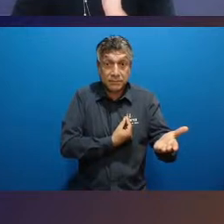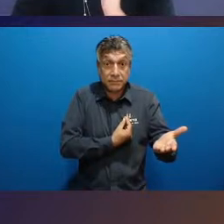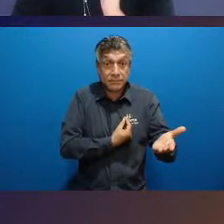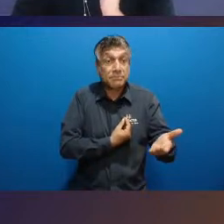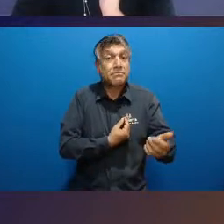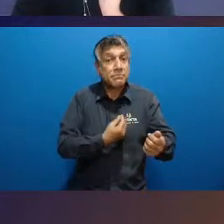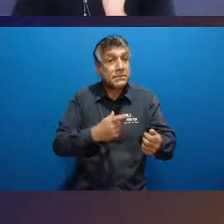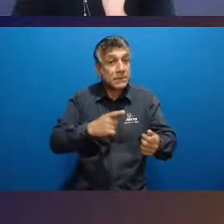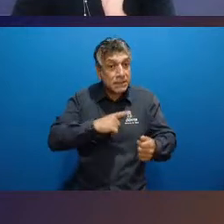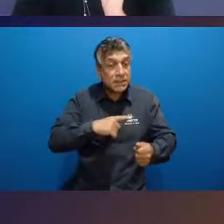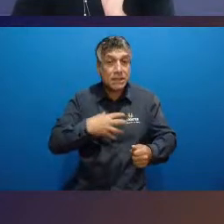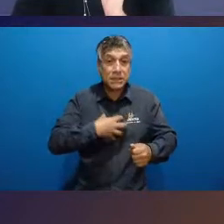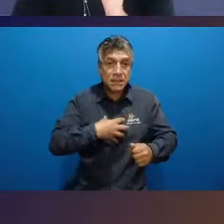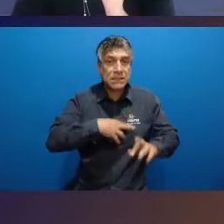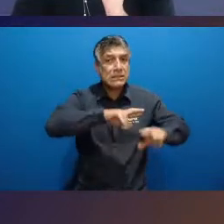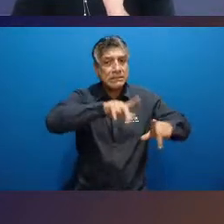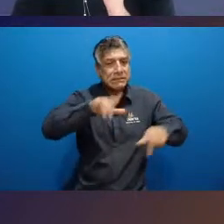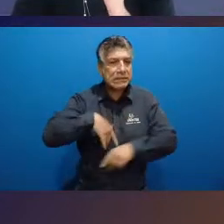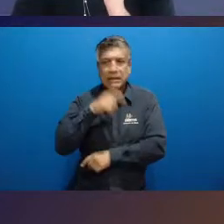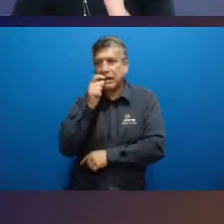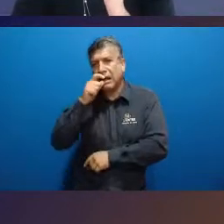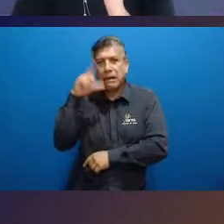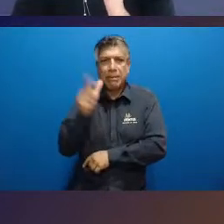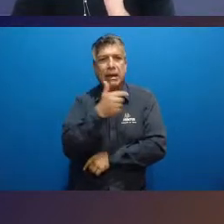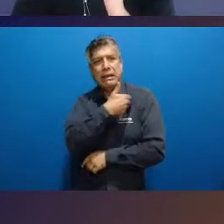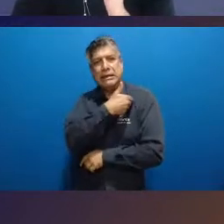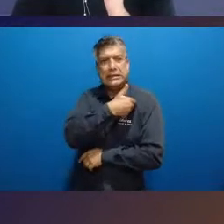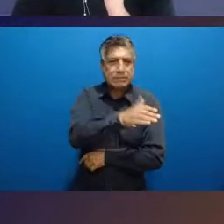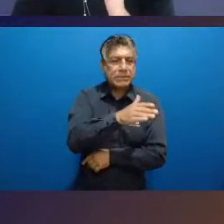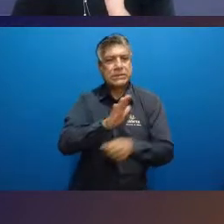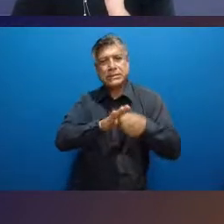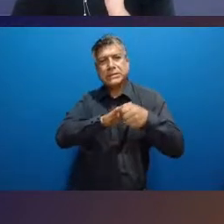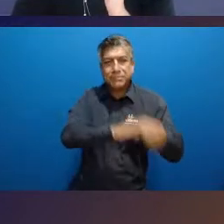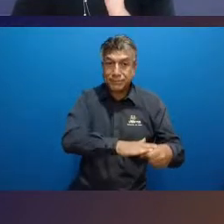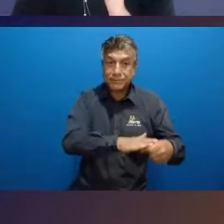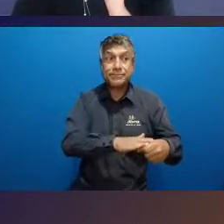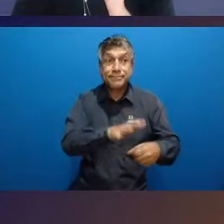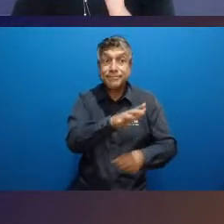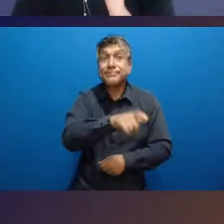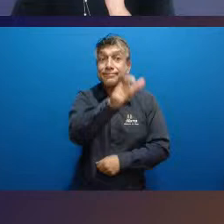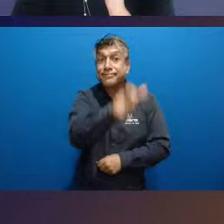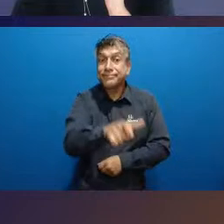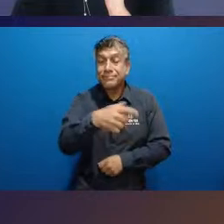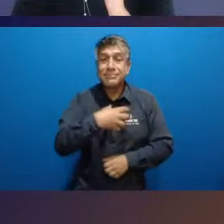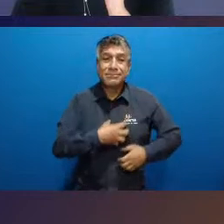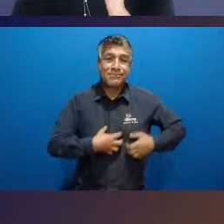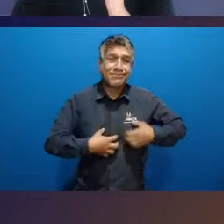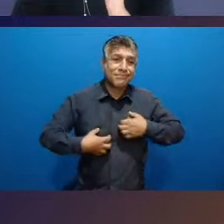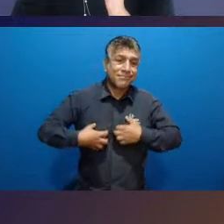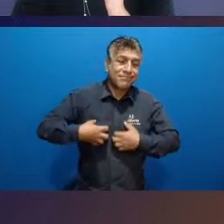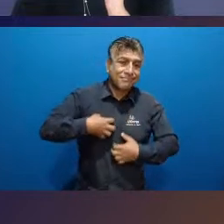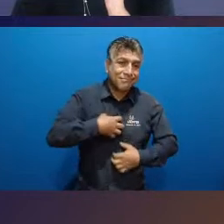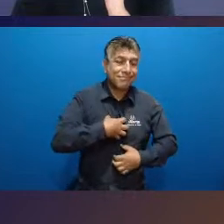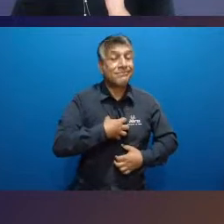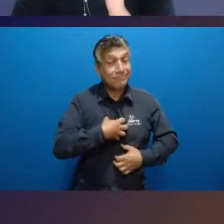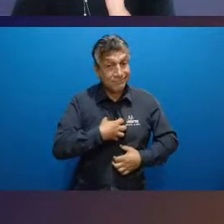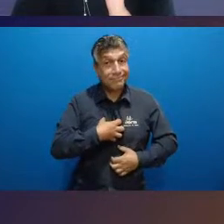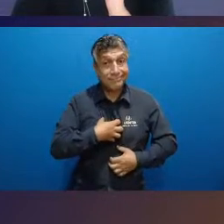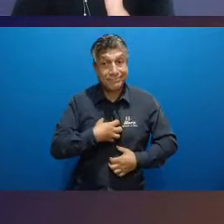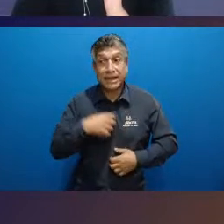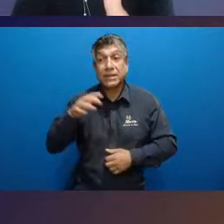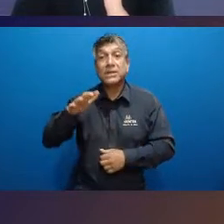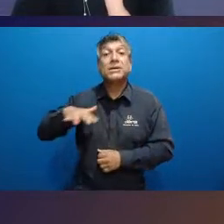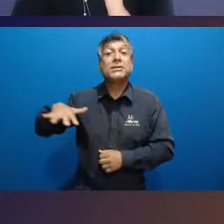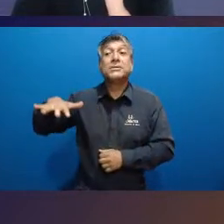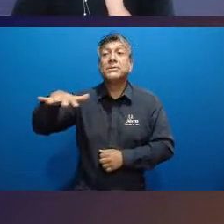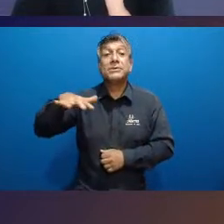diversas formas de violências afetam esses corpos, e os corpos cis não compreendem em que magnitude